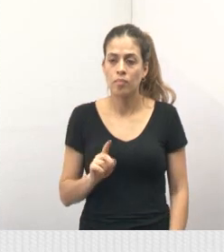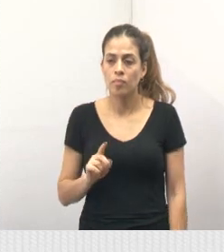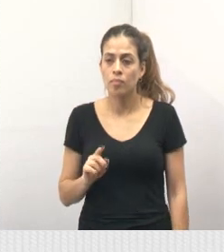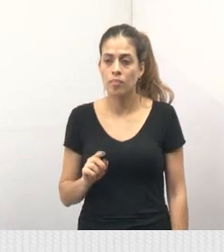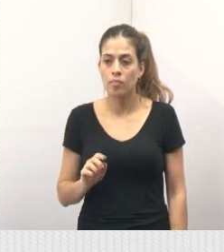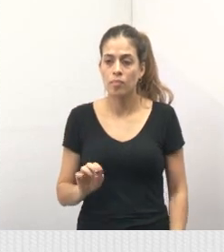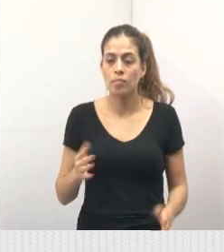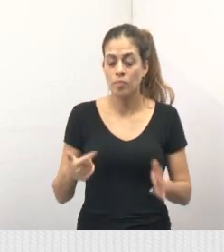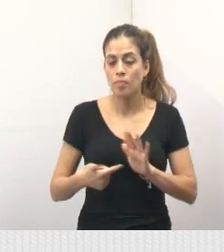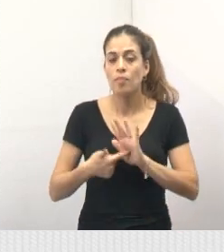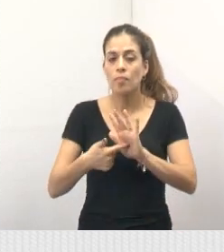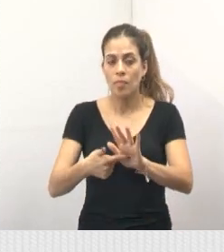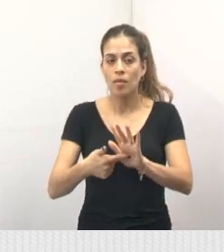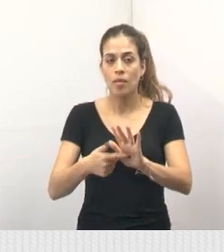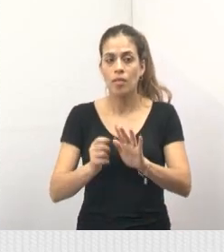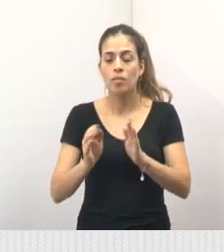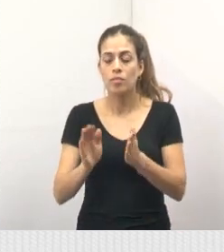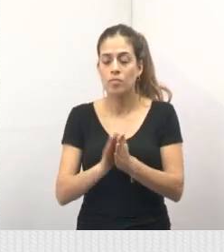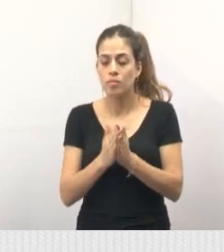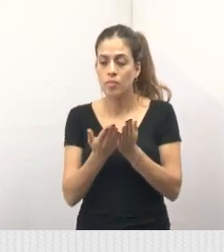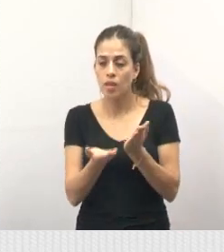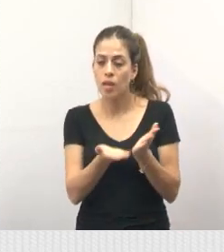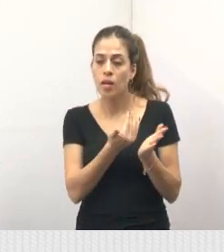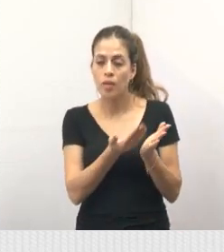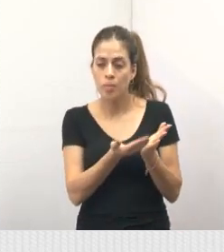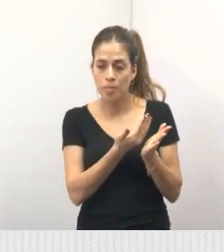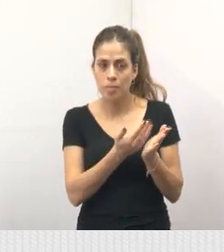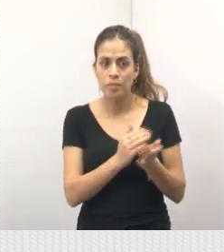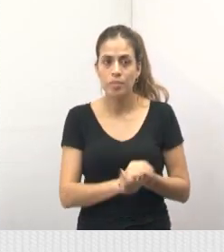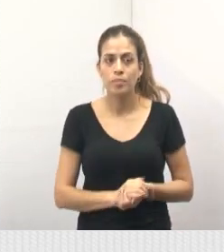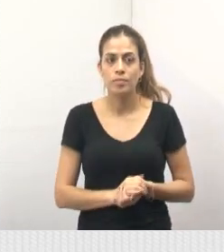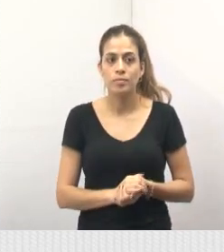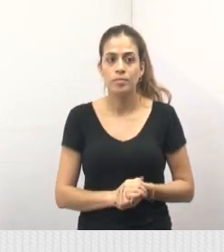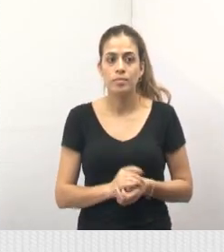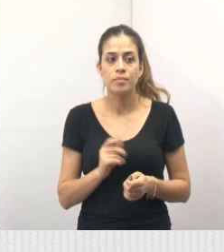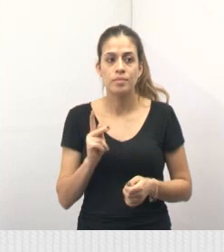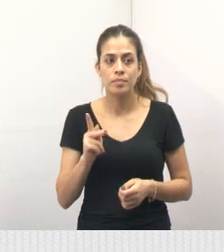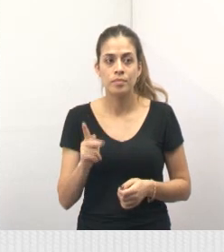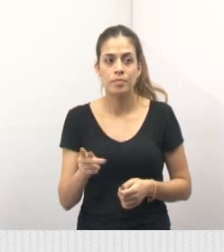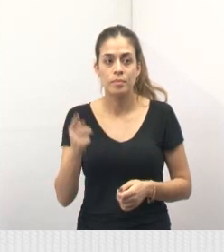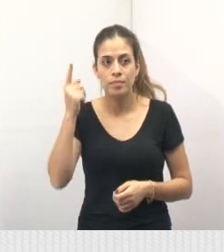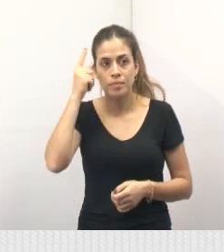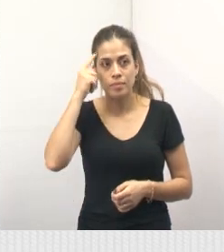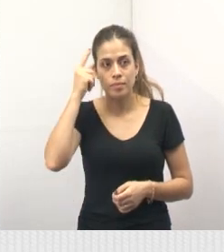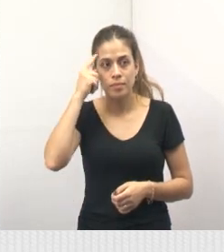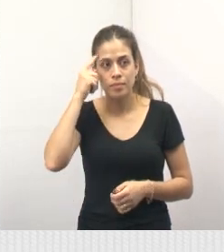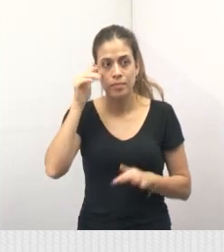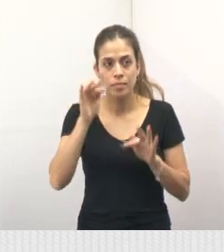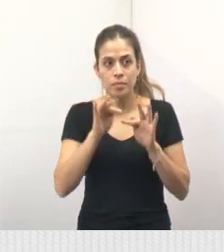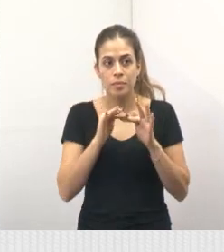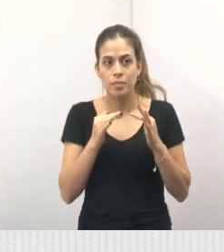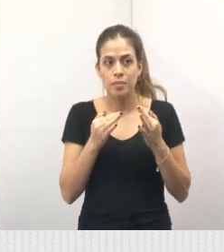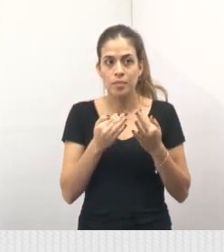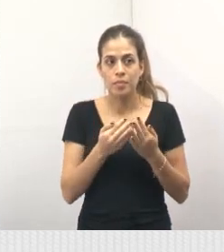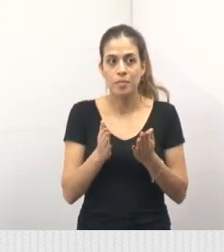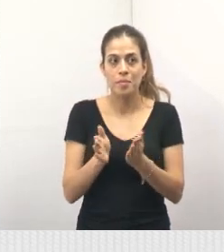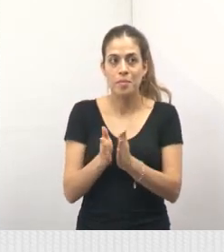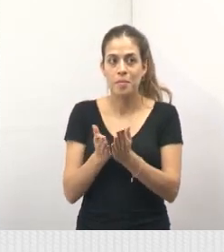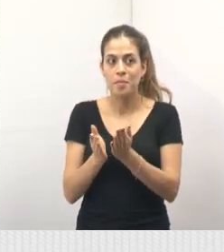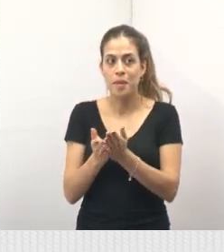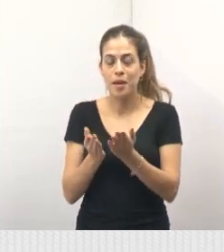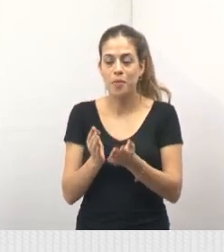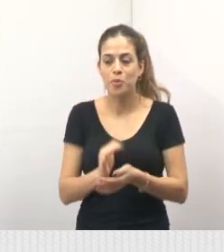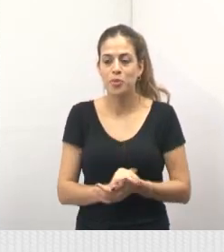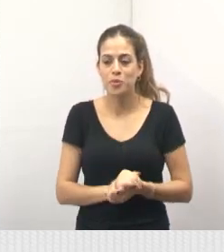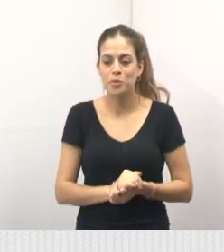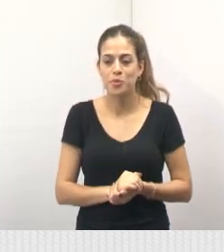a gente vai estar demonstrando a obra que ele fez. Então, ele sempre pensou na família pobre, nos carentes, e que a gente possa também ter esse